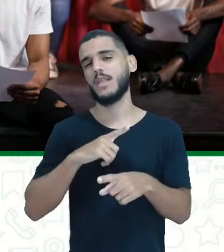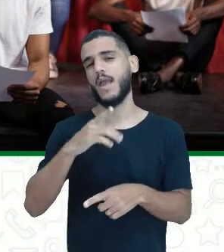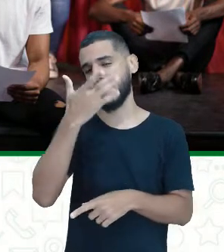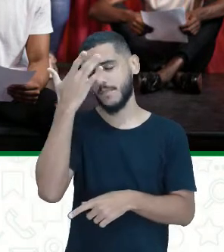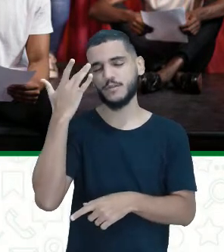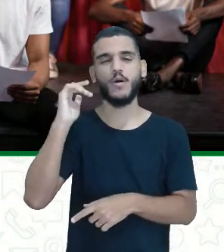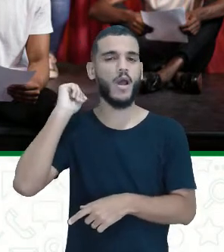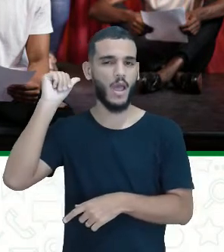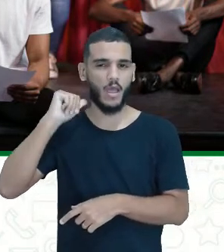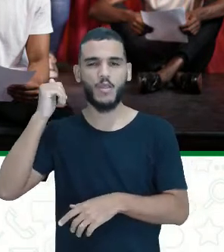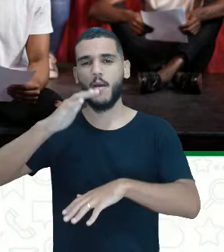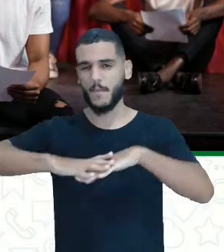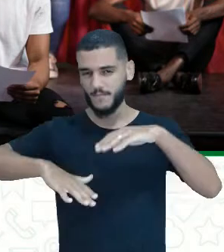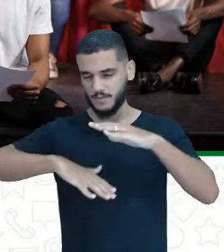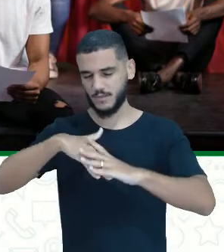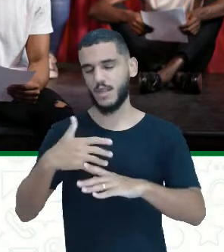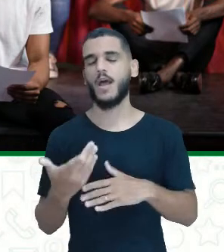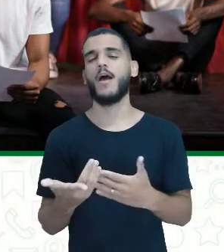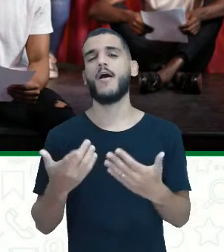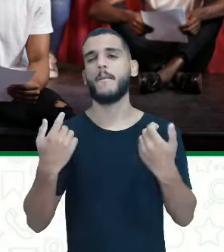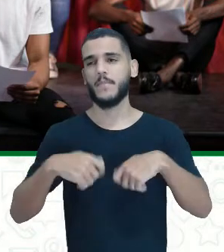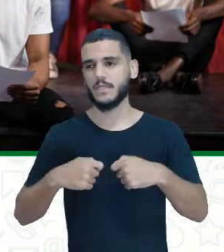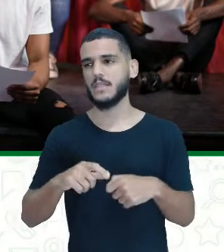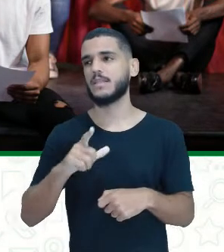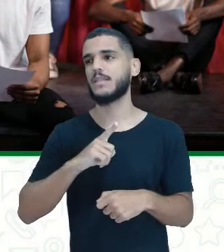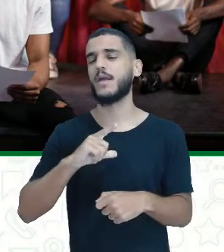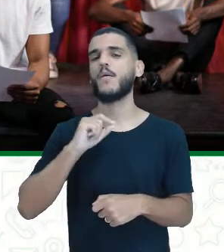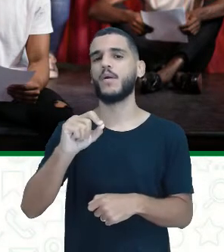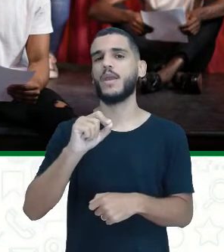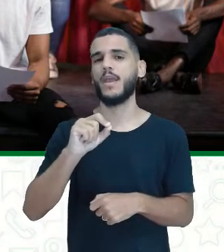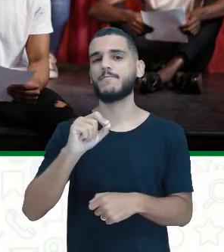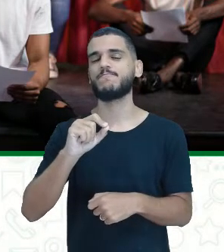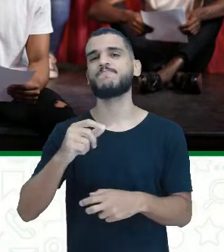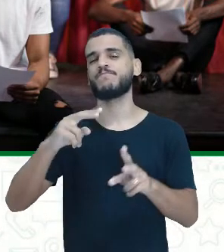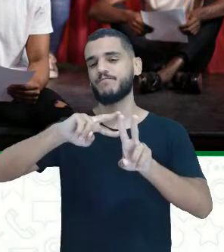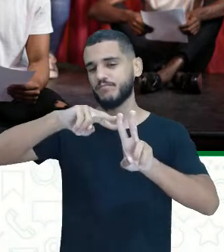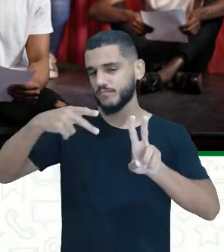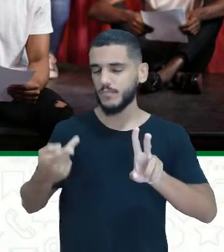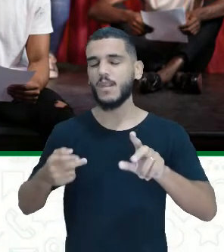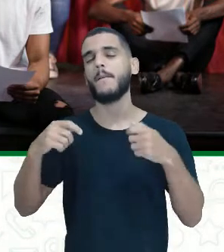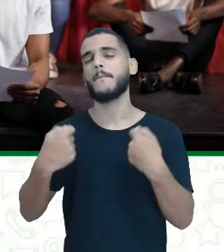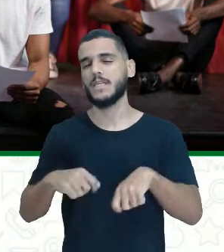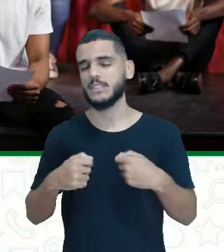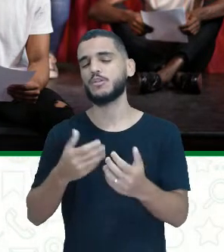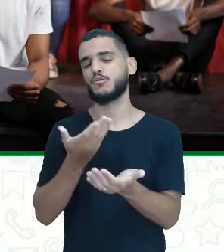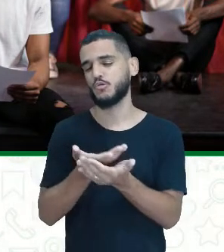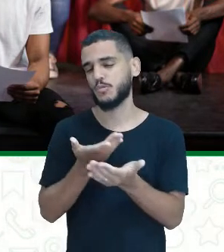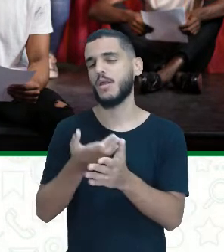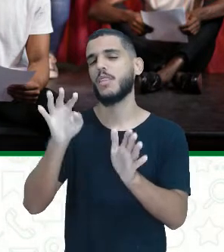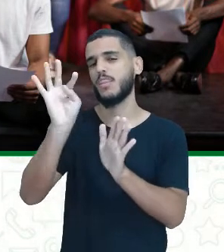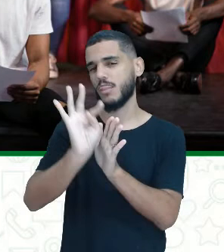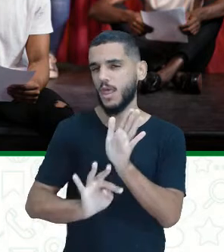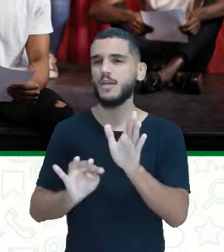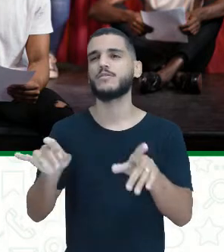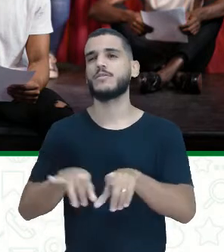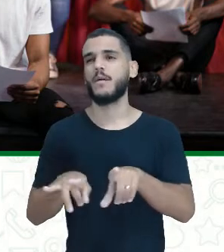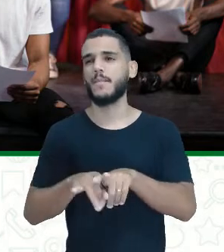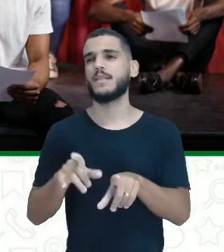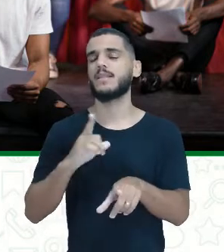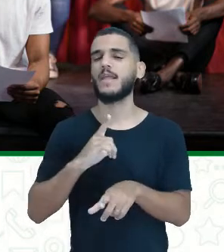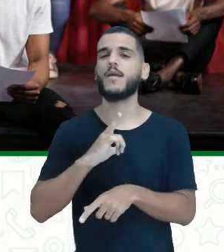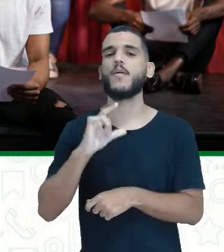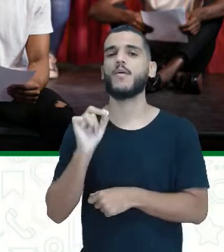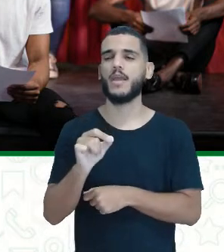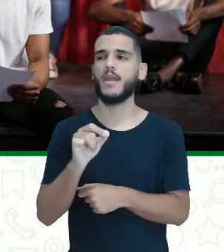o profissional que tem que captar recursos, que está estudando texto e que recebe por